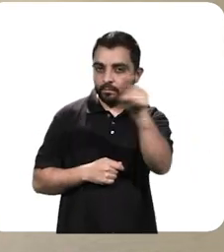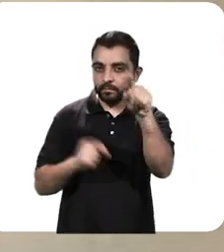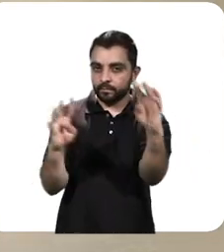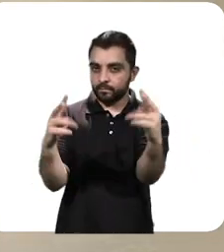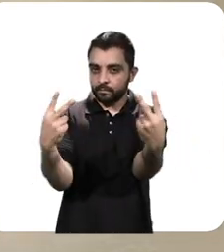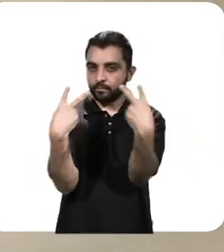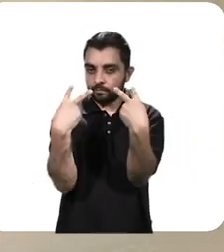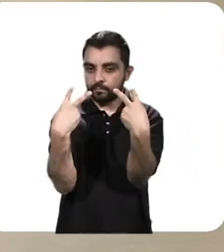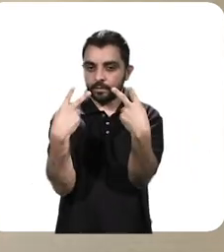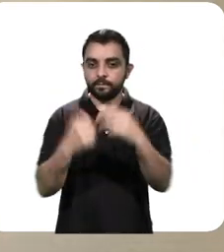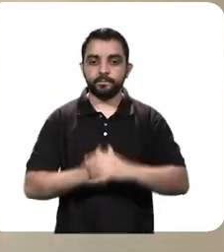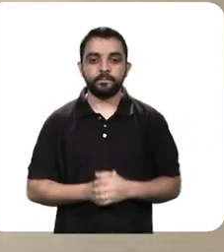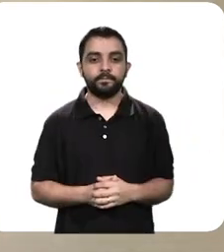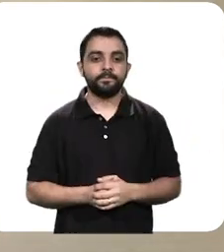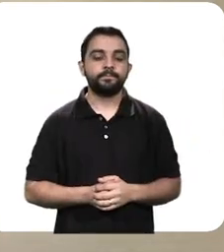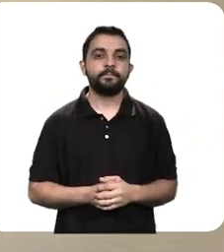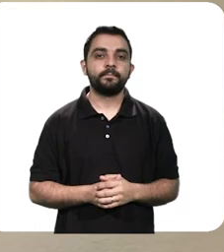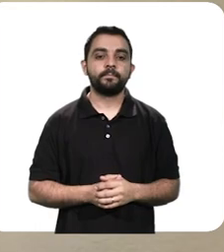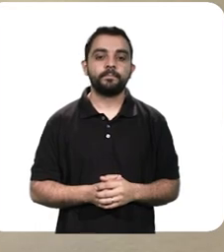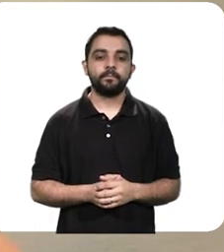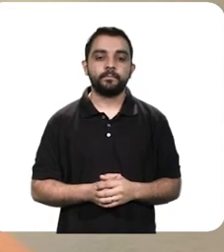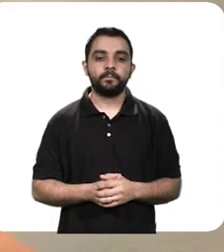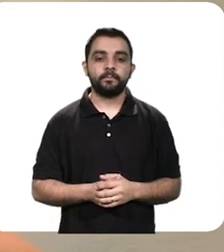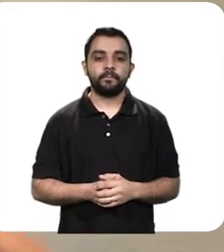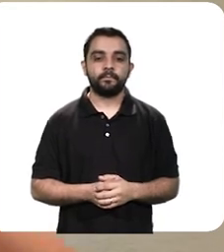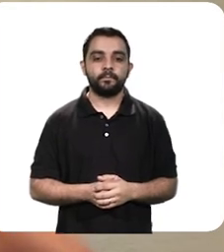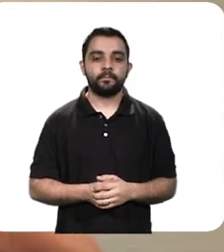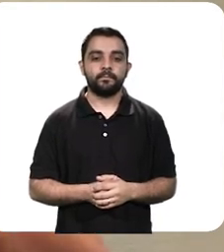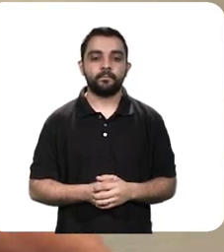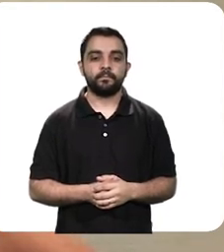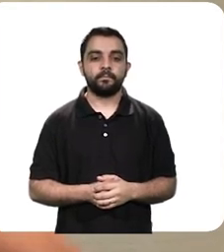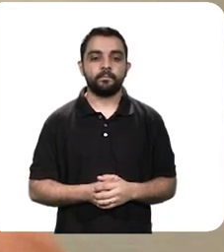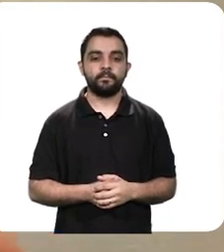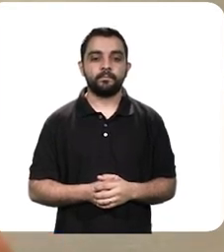proteção para que todos vejam como que nós ficamos após a paramentação.